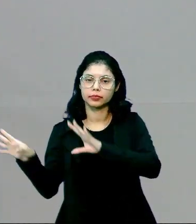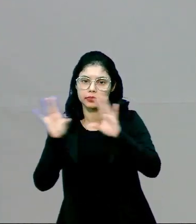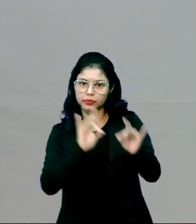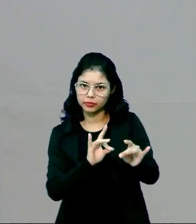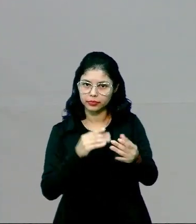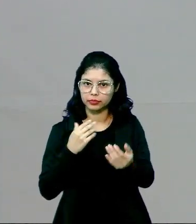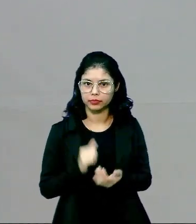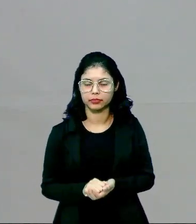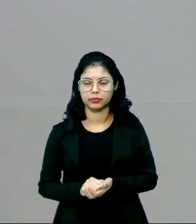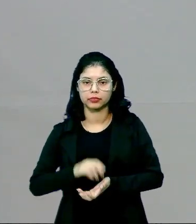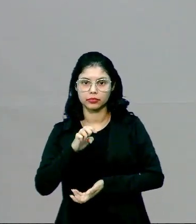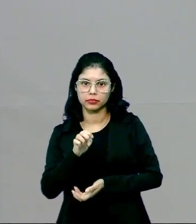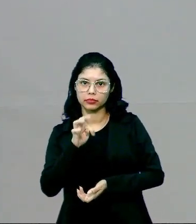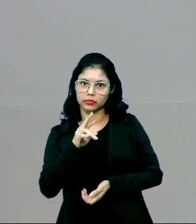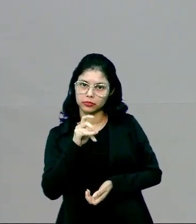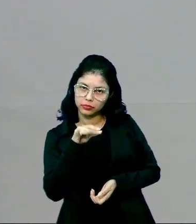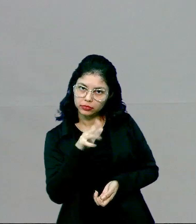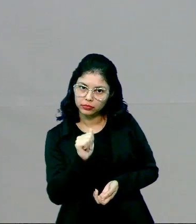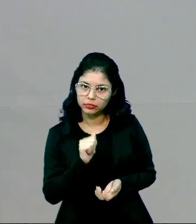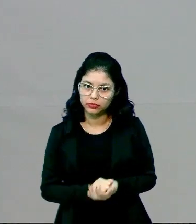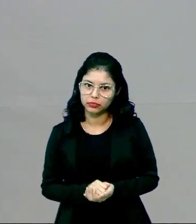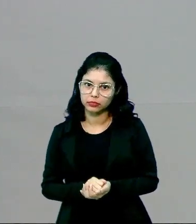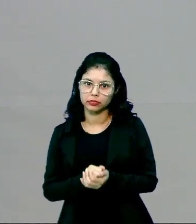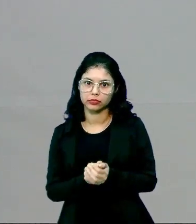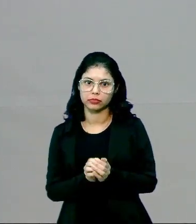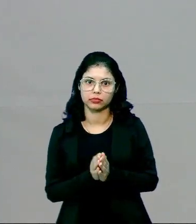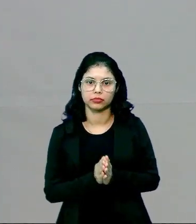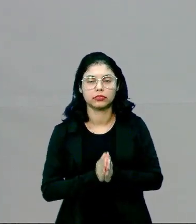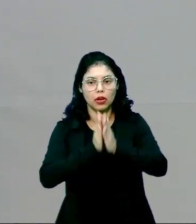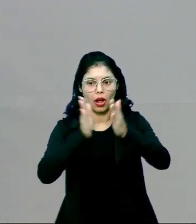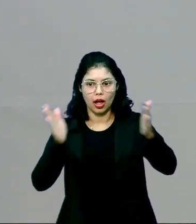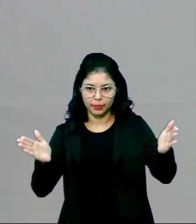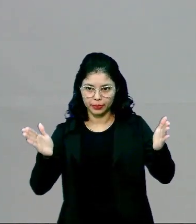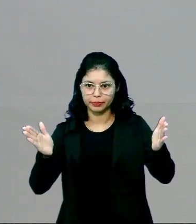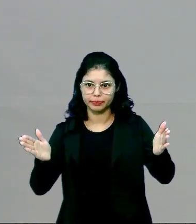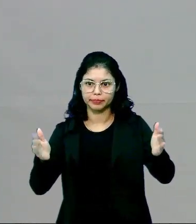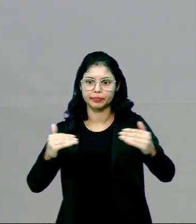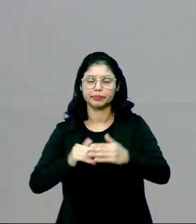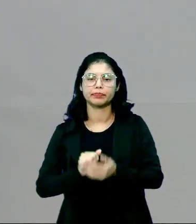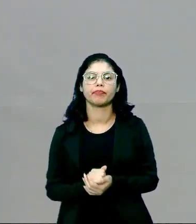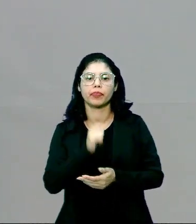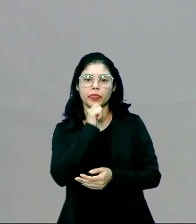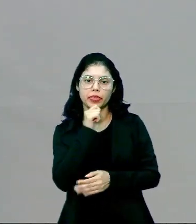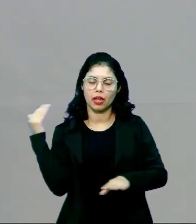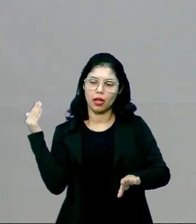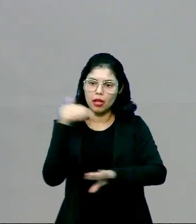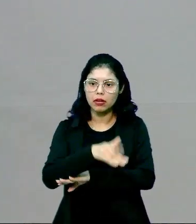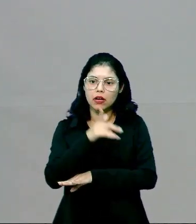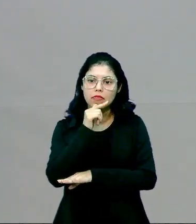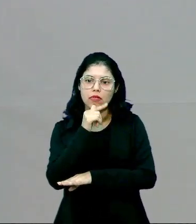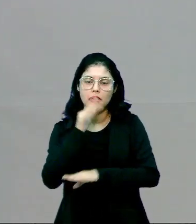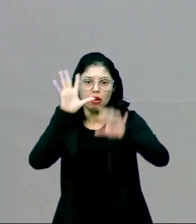desses estômatos. Mas a partir do momento que esses estômatos estão abertos, tá? Pra entrar esse gás carbônico, a água